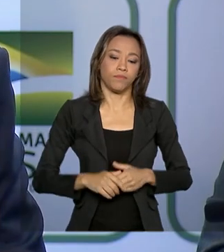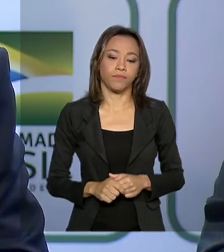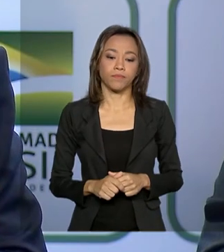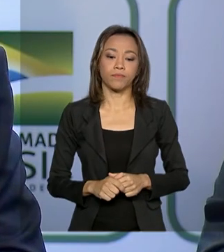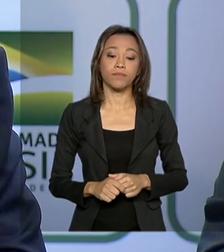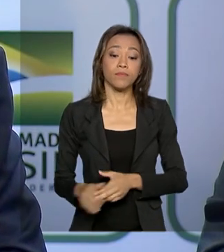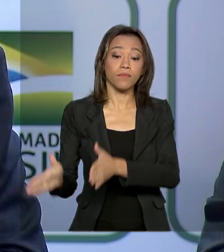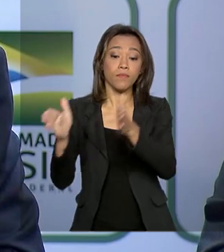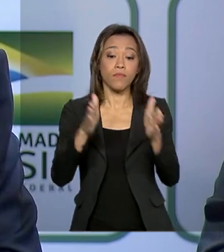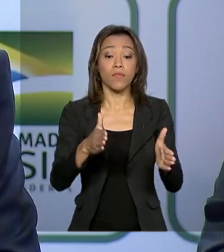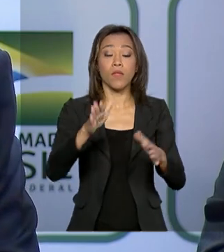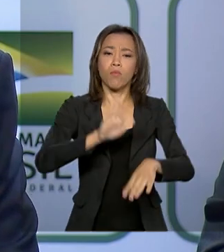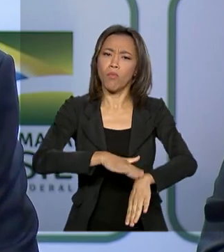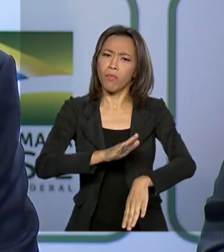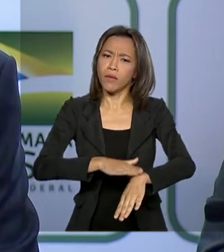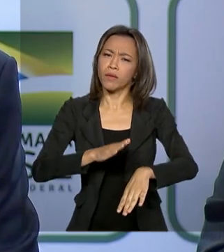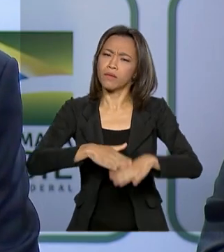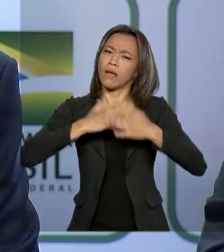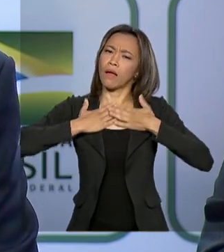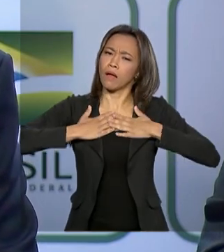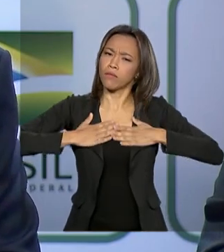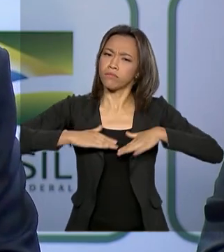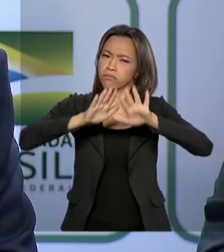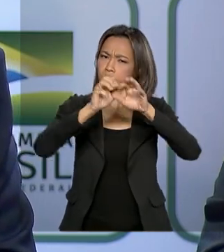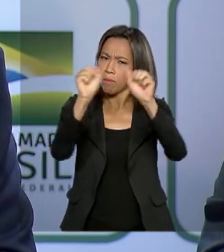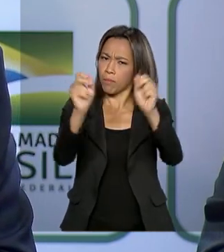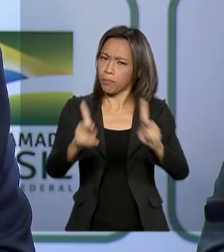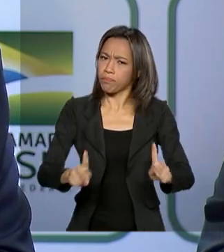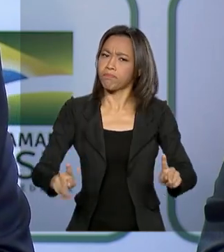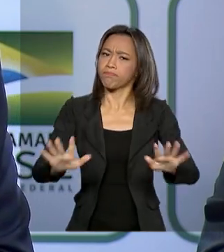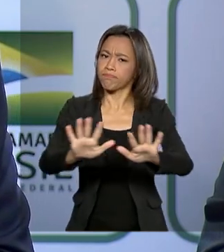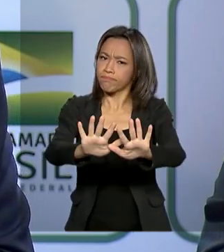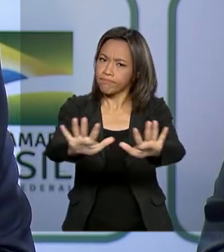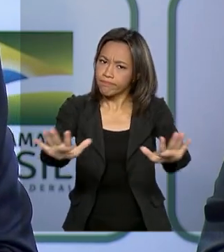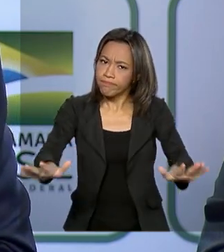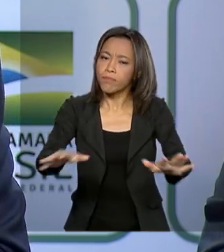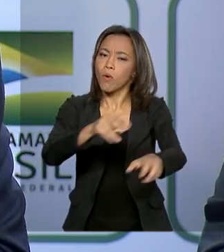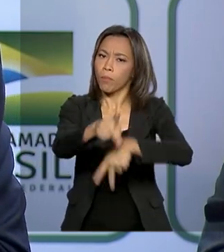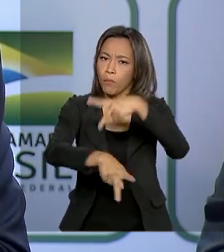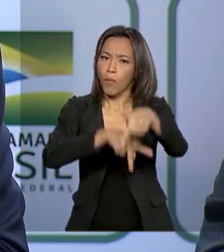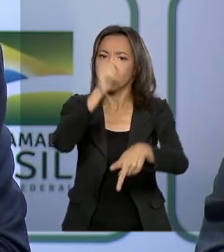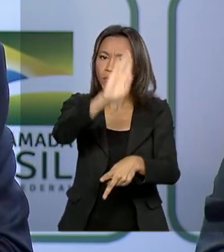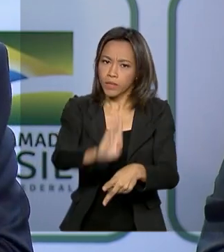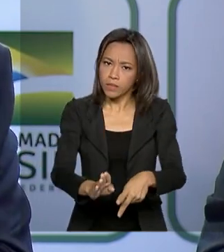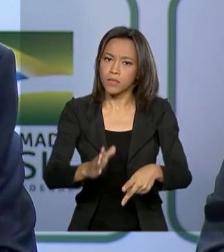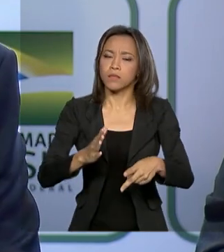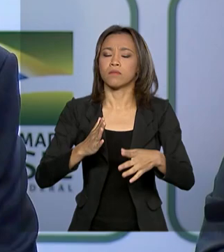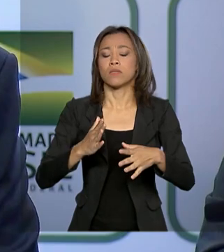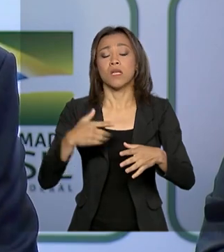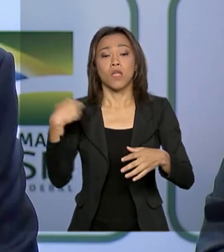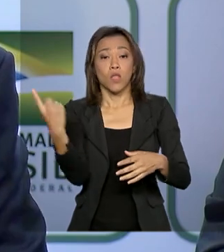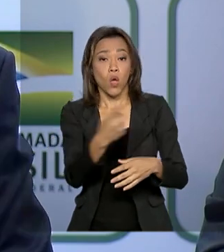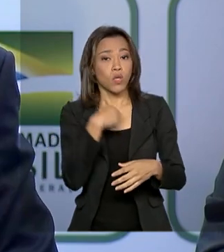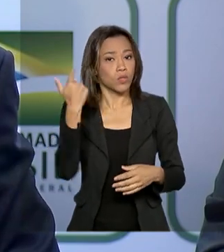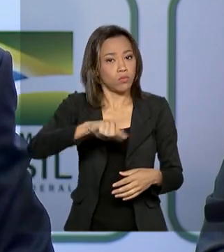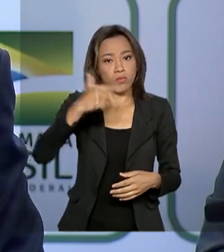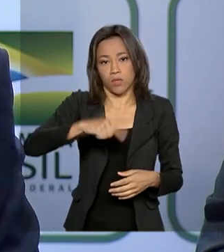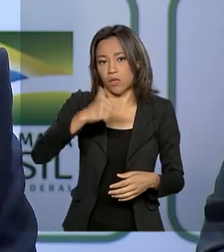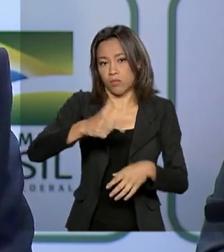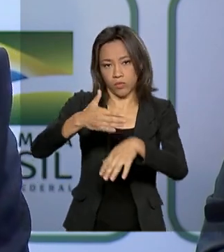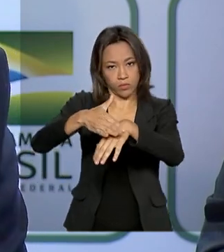momento é o momento de tranquilizar a população brasileira. Nós não temos hoje nenhum caso sustentado, circulação